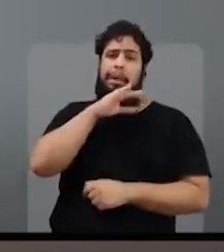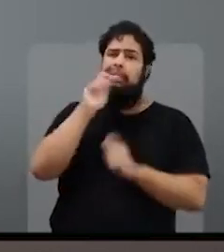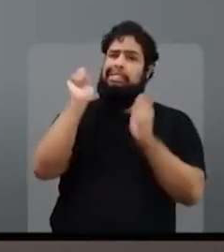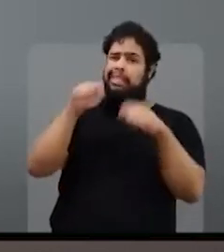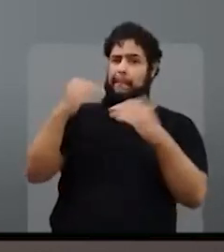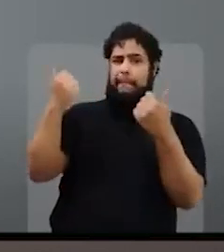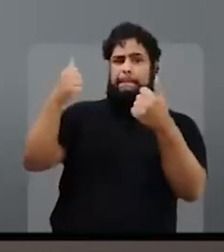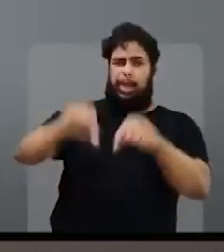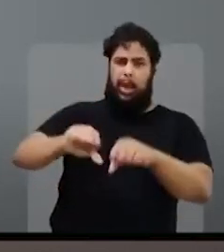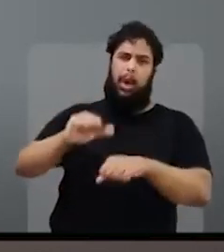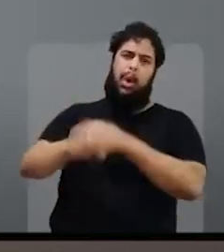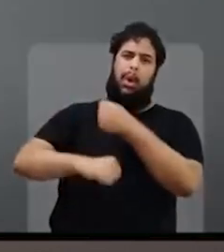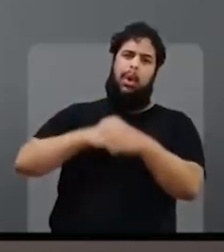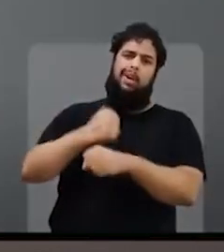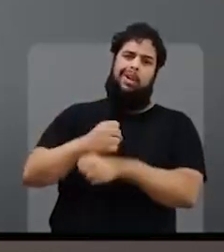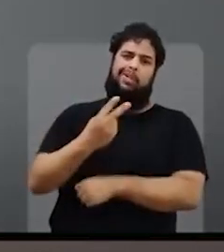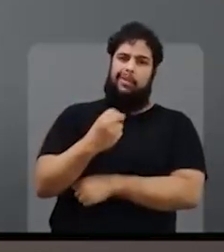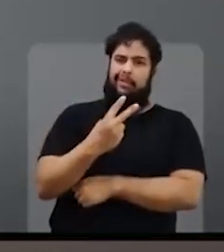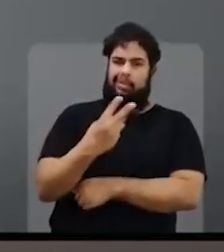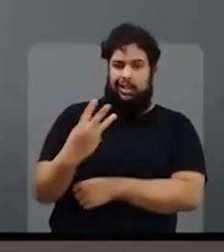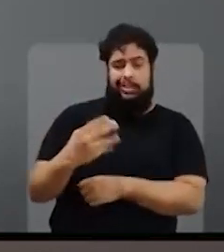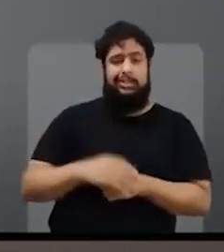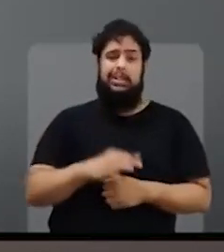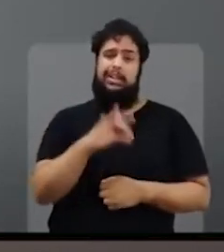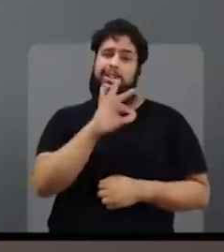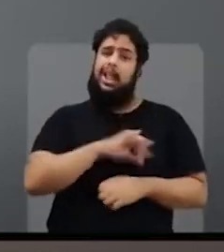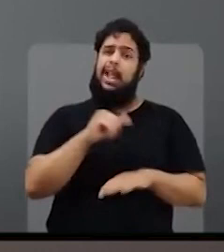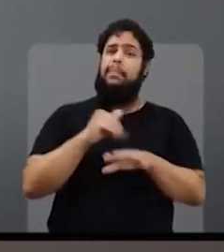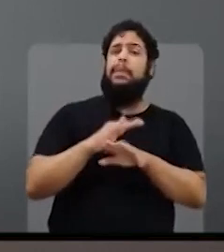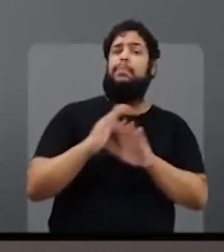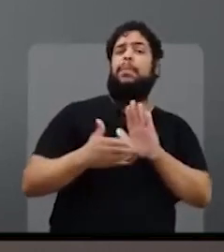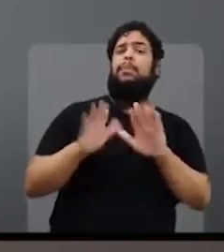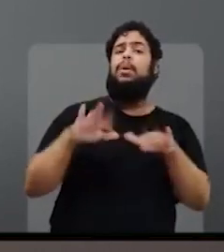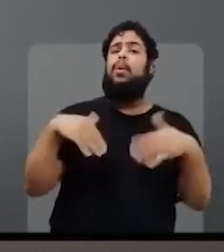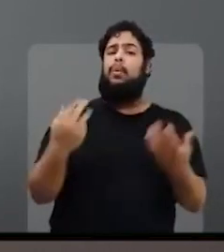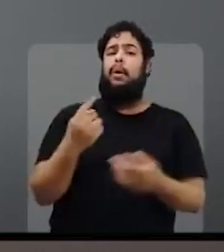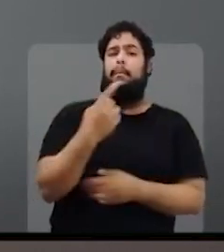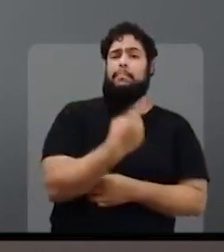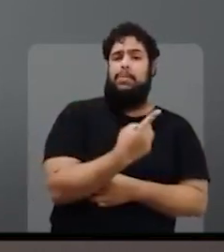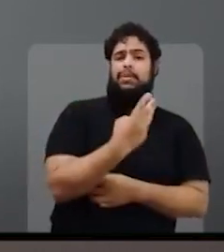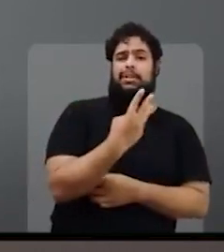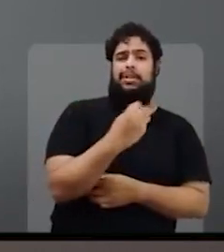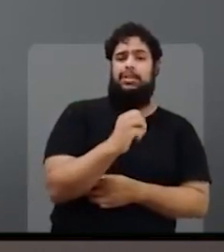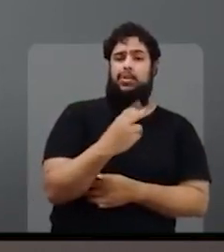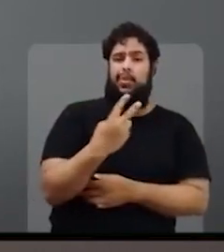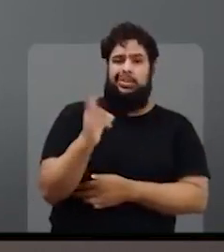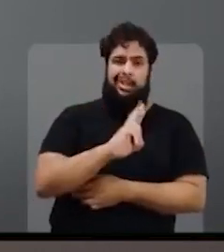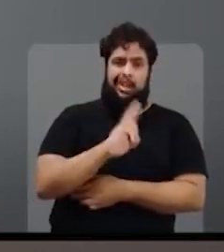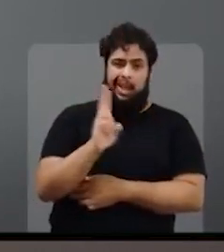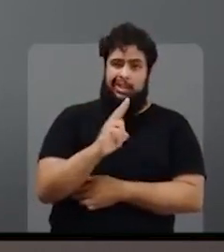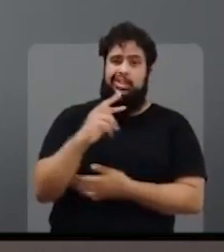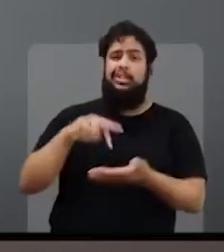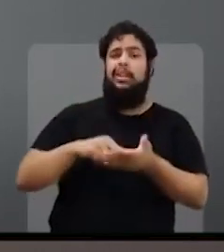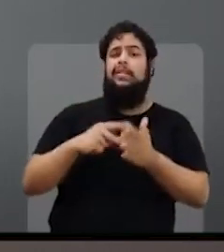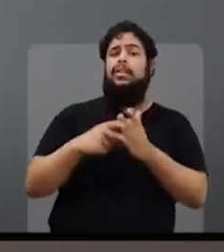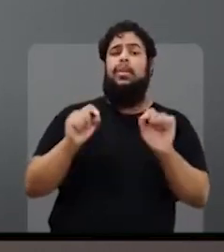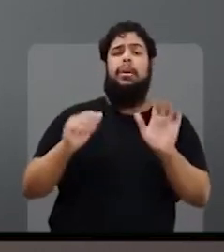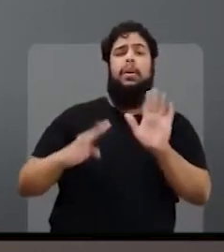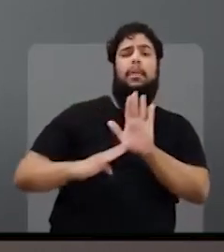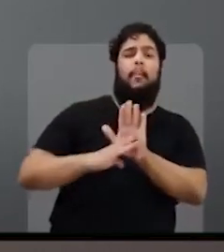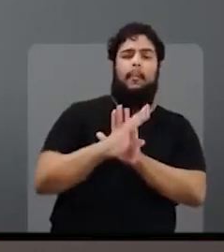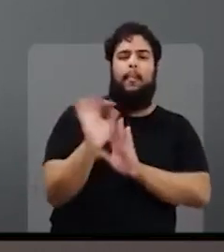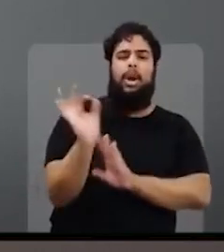piorar em 2023. Para o salário mínimo, a proposta dele é de R 1.302,00. Ou seja,